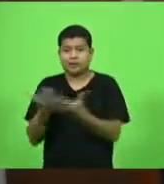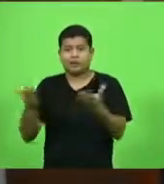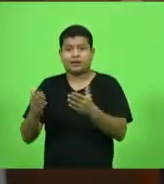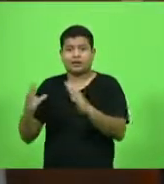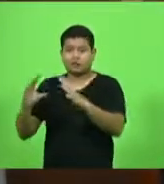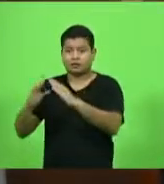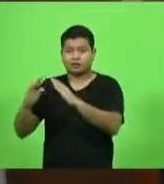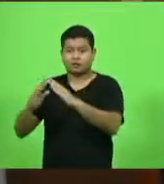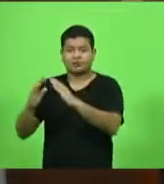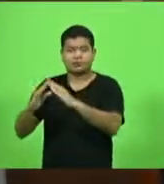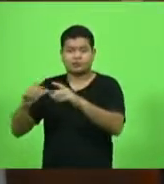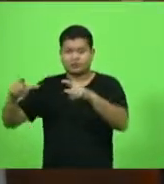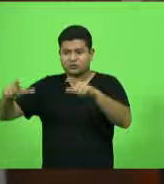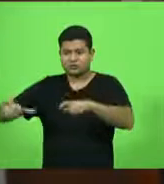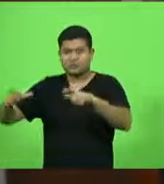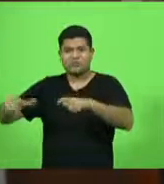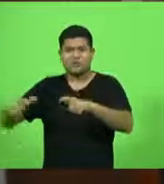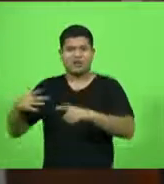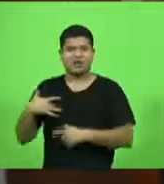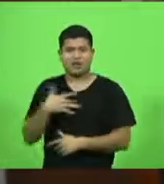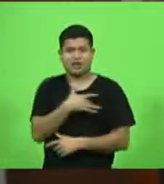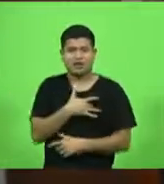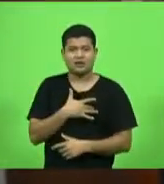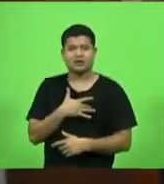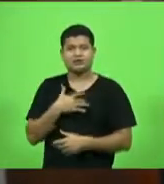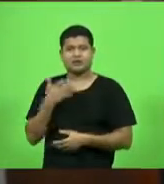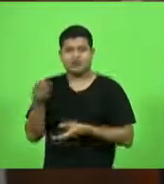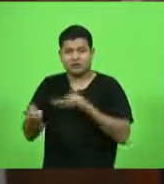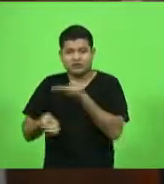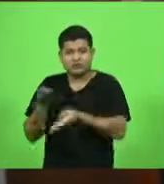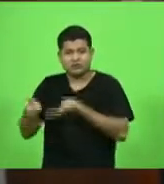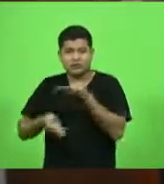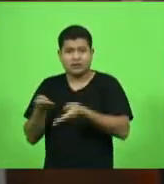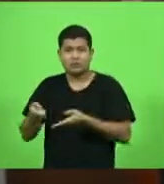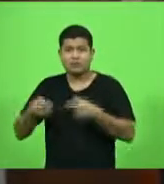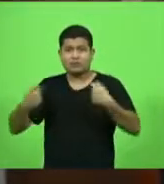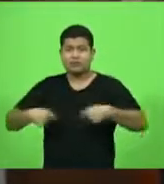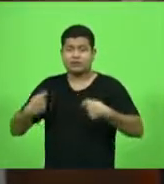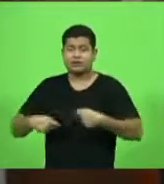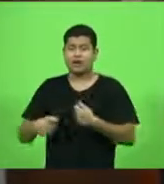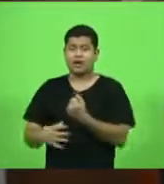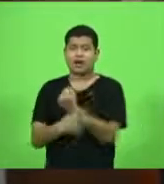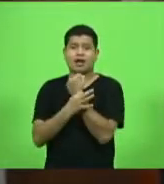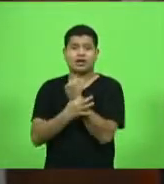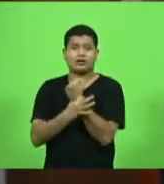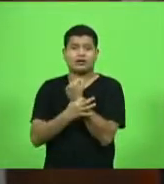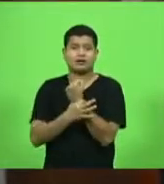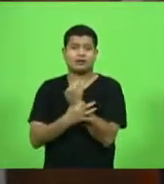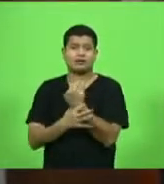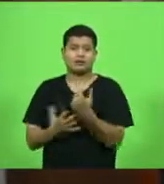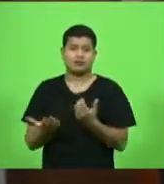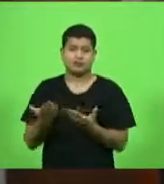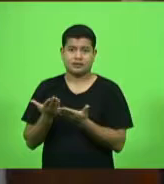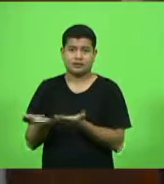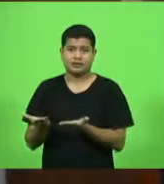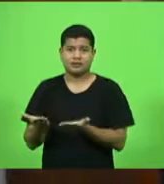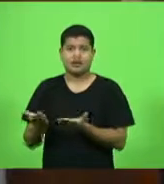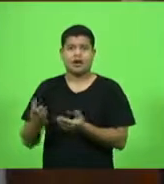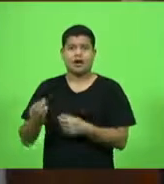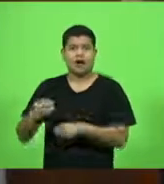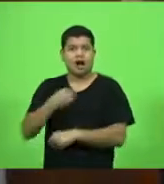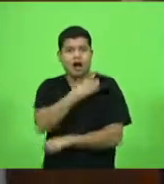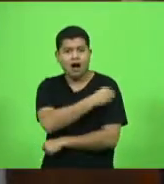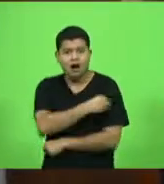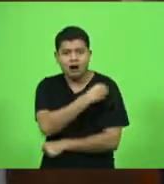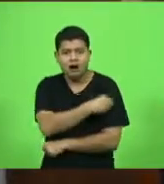oferecer todas as formas de garantia como de anticepsia, oferecer álcool para